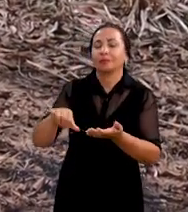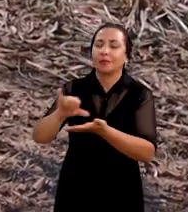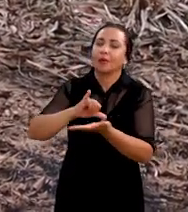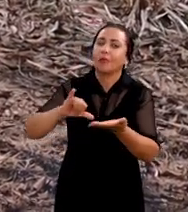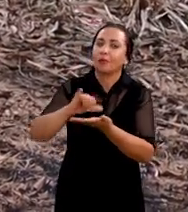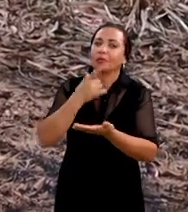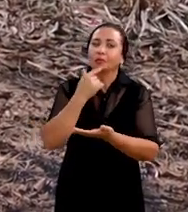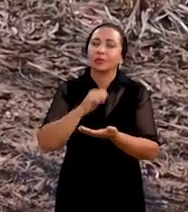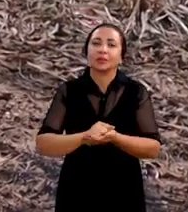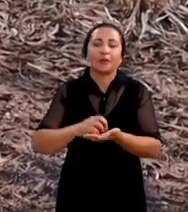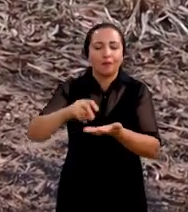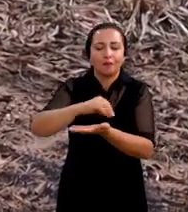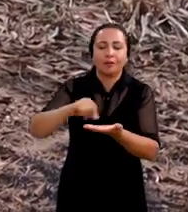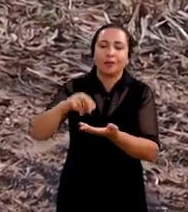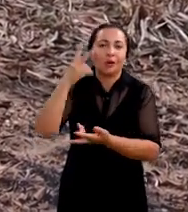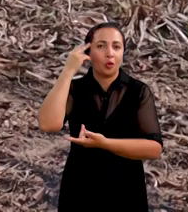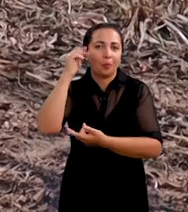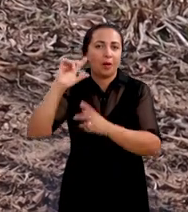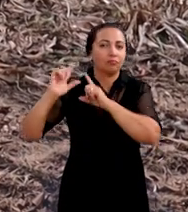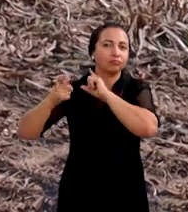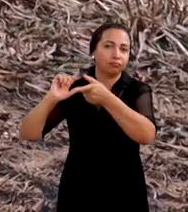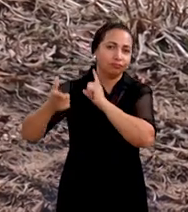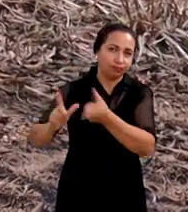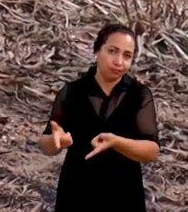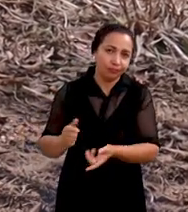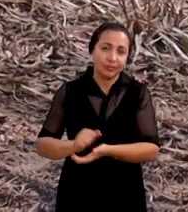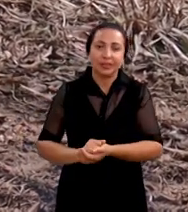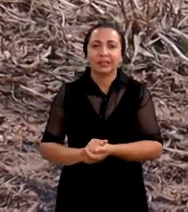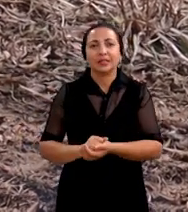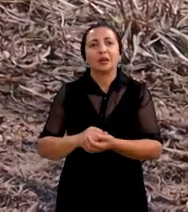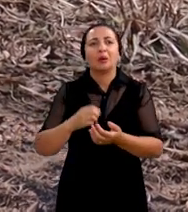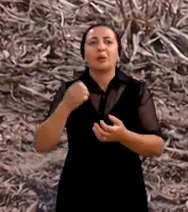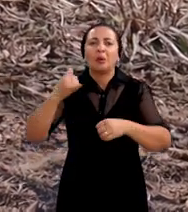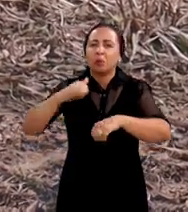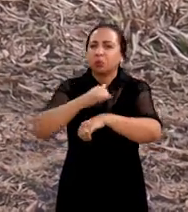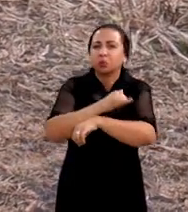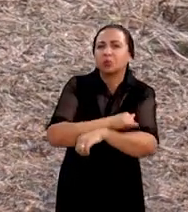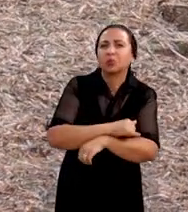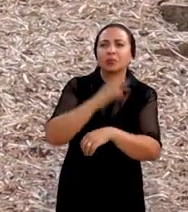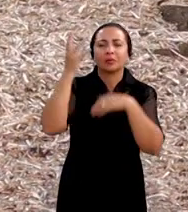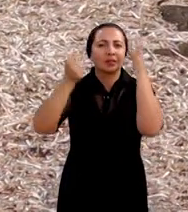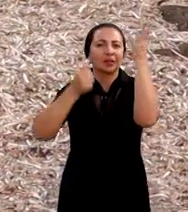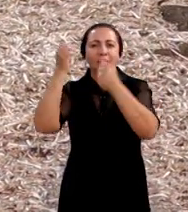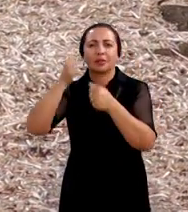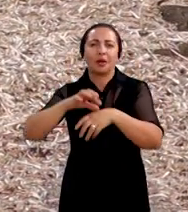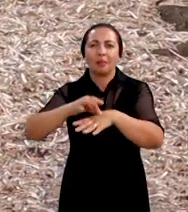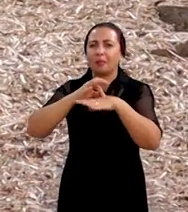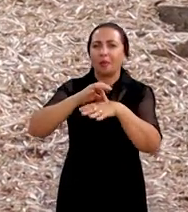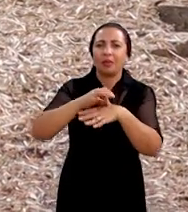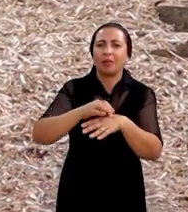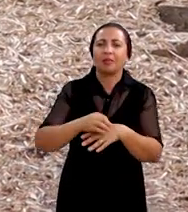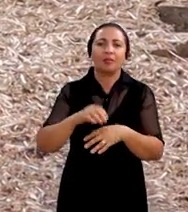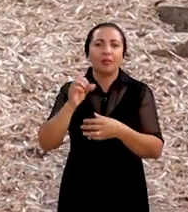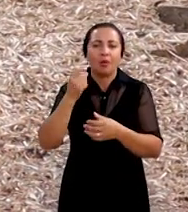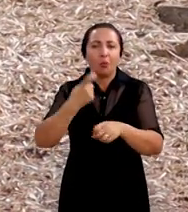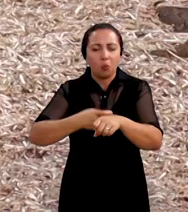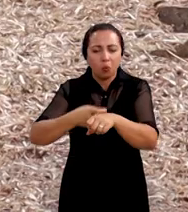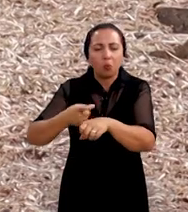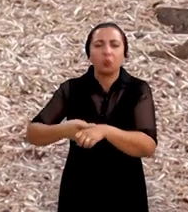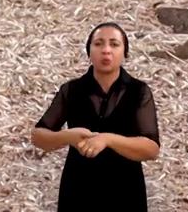inclusão da torta de Dendê com farelos tradicionais então os teores de gordura lactose proteína